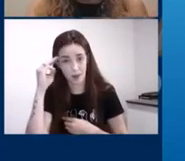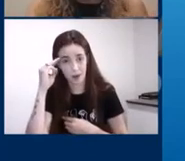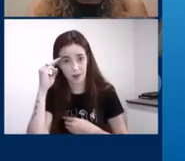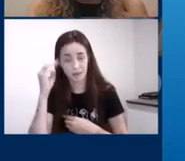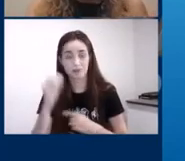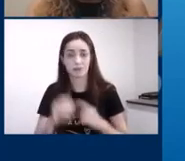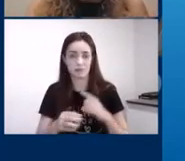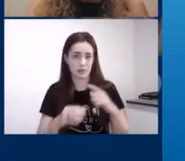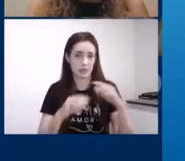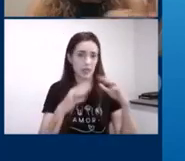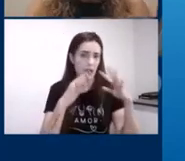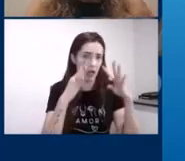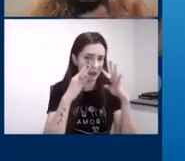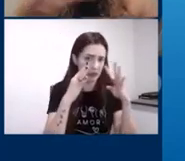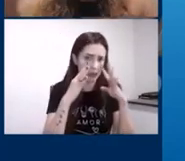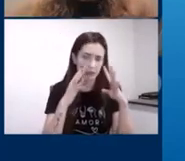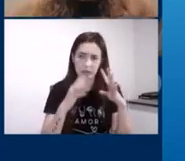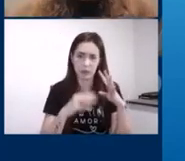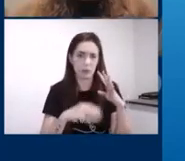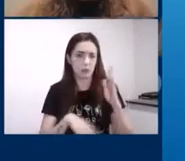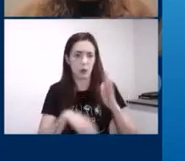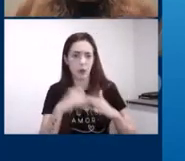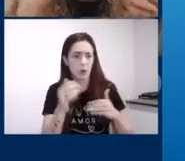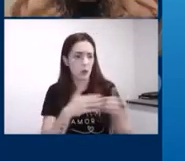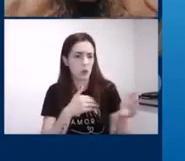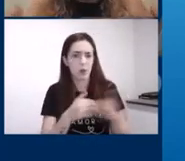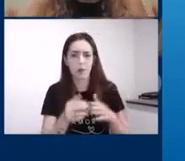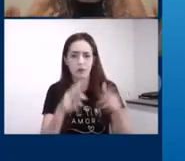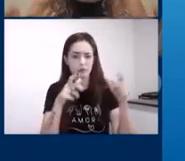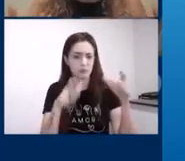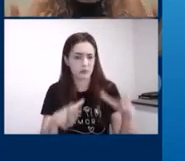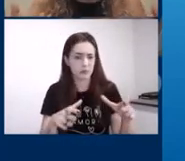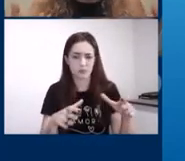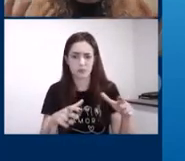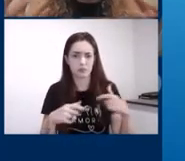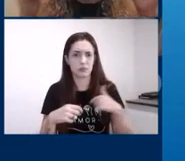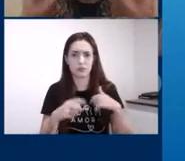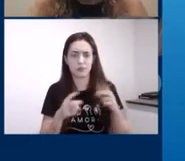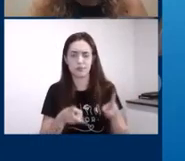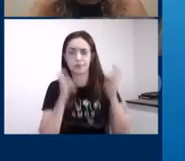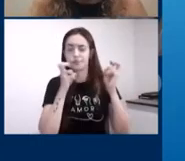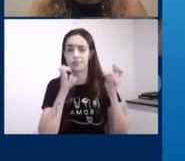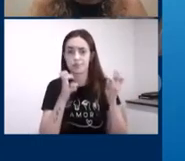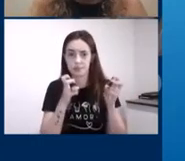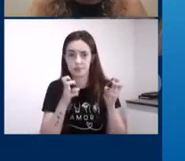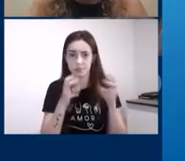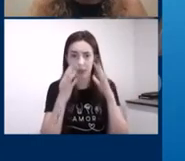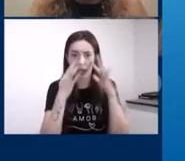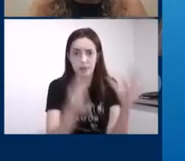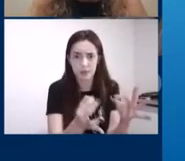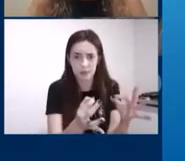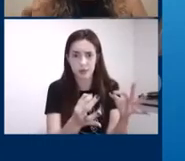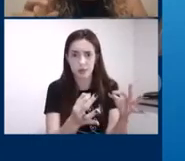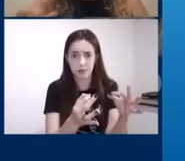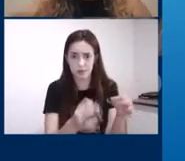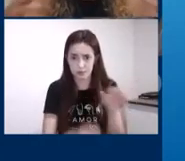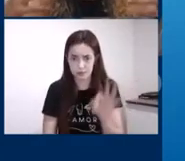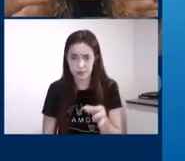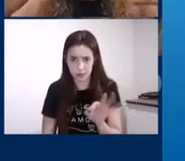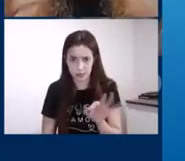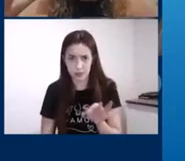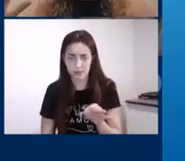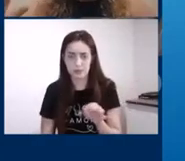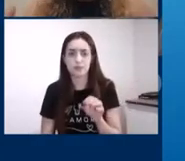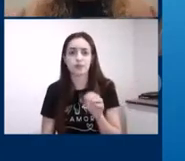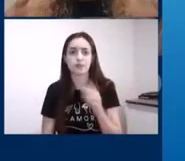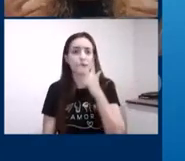a gente de fábrica que todo estímulo do ambiente que for muito intenso a gente presta atenção nele. Tudo que for muito